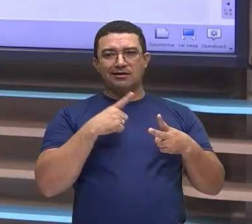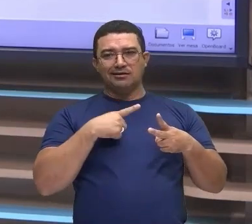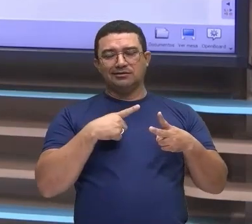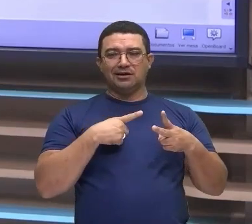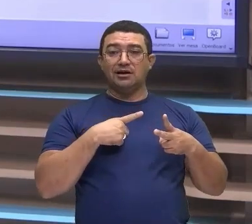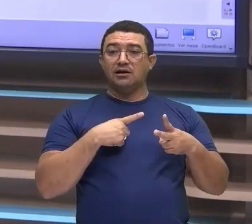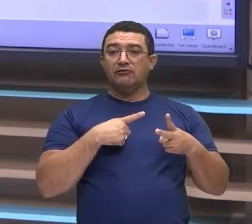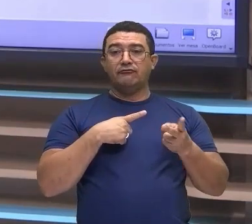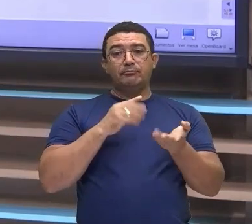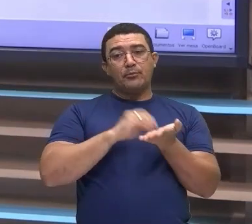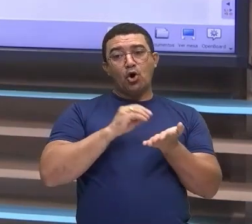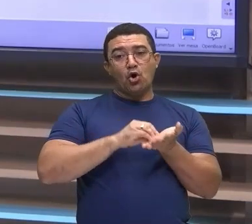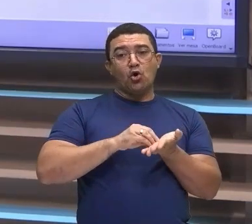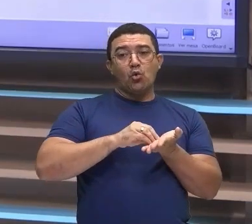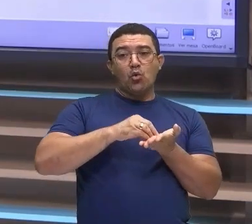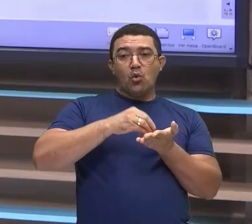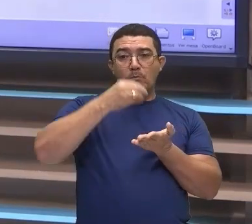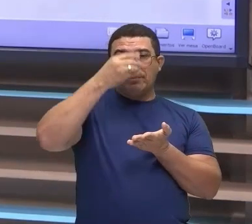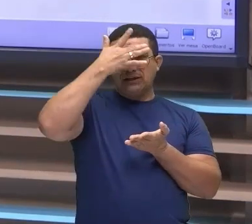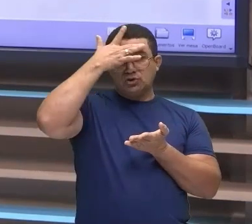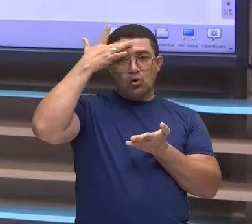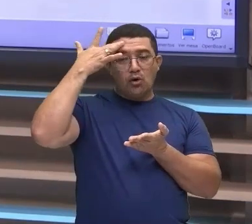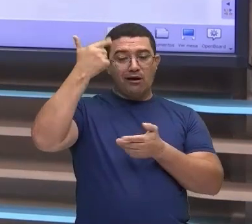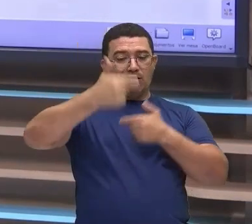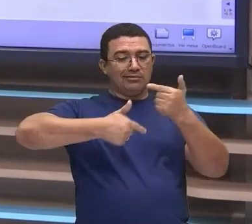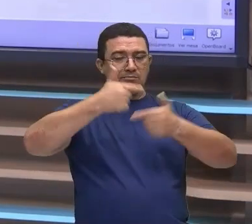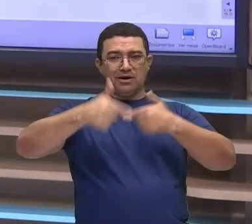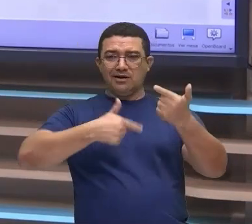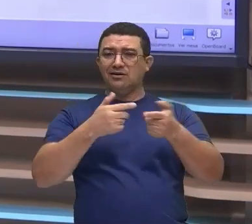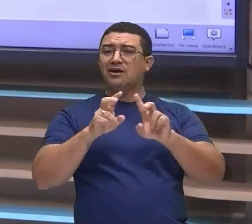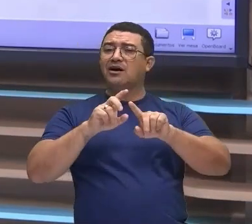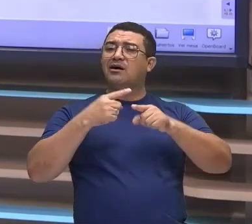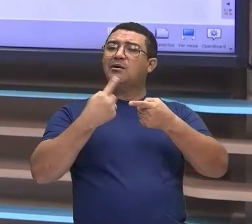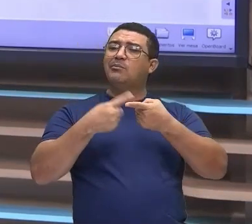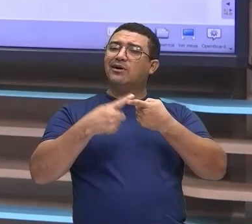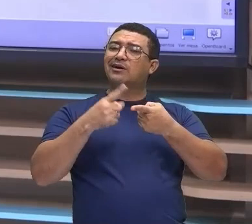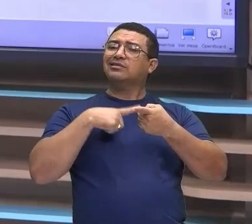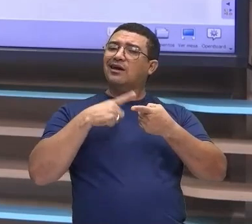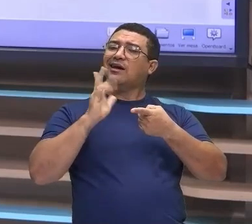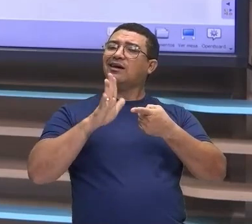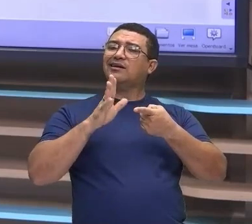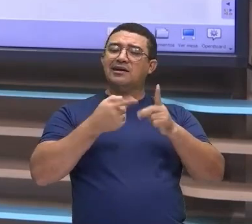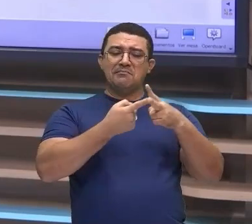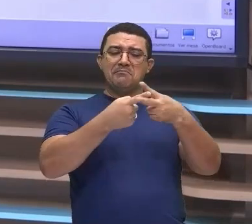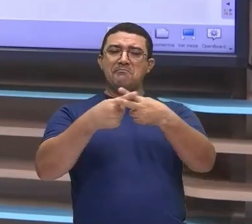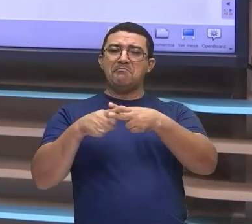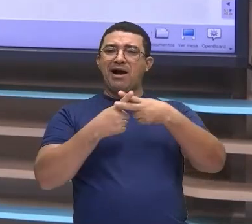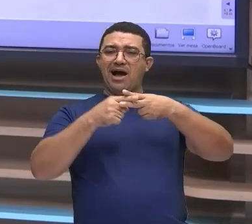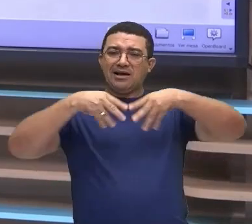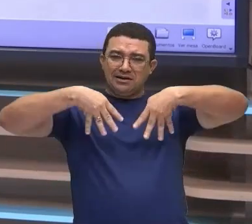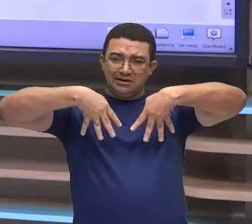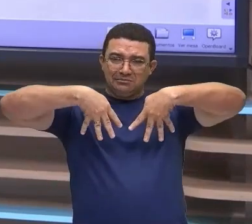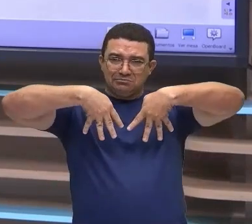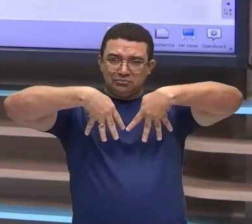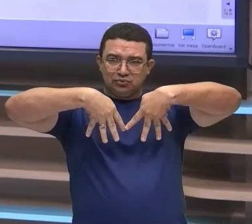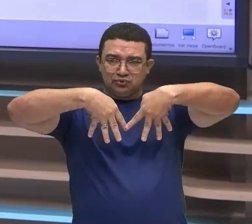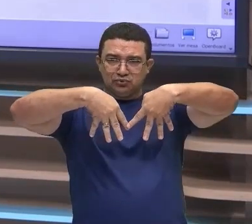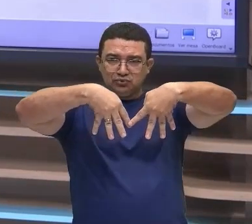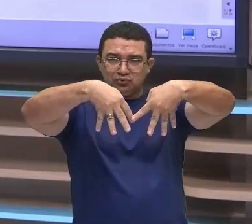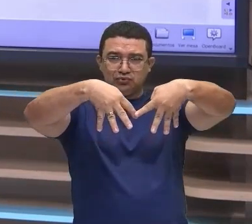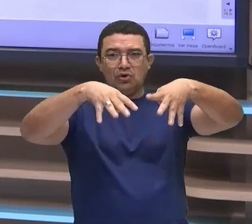da mão de obra humana. Por quê? Se eu tenho mecanização, significa que eu não preciso ali de mão de obra, né? Então,